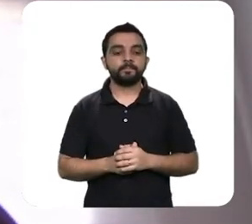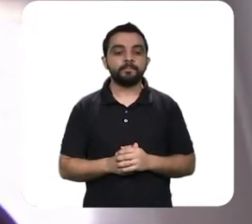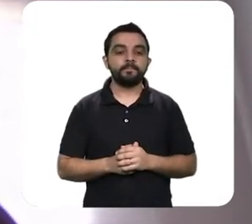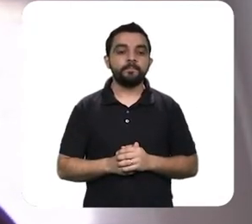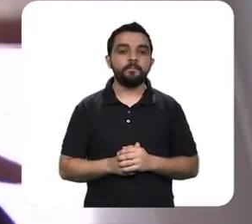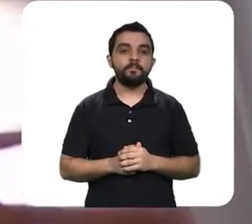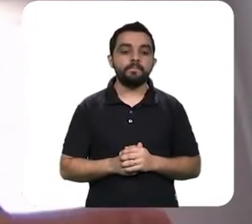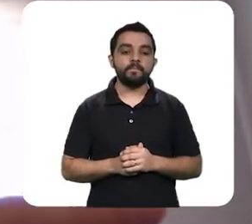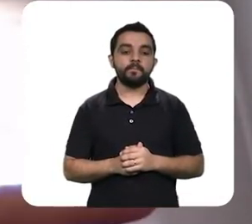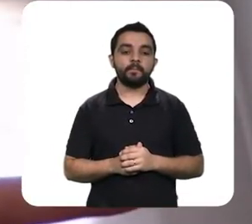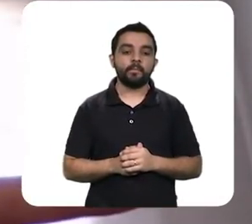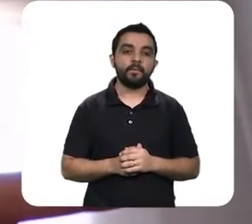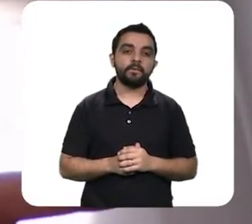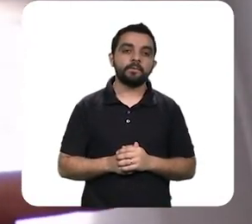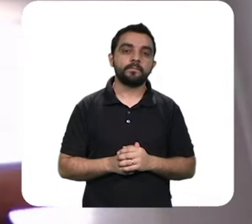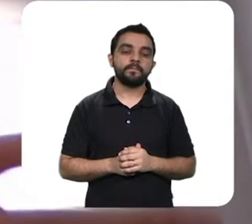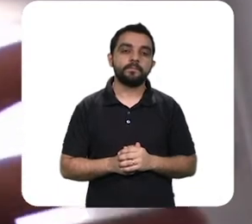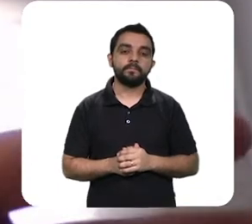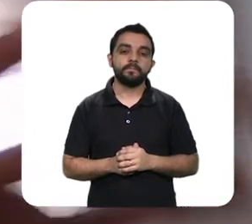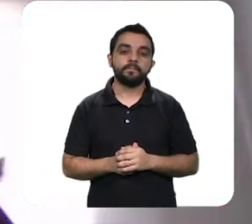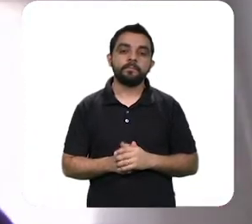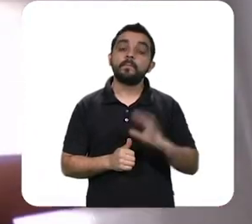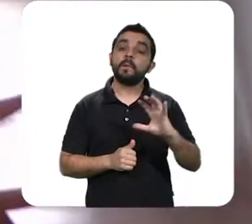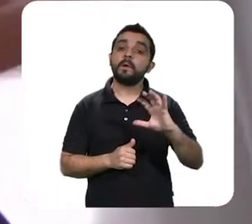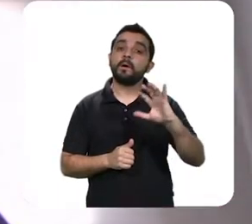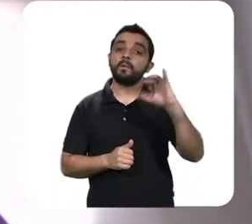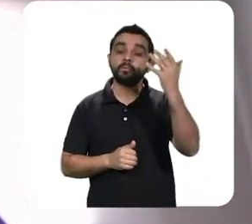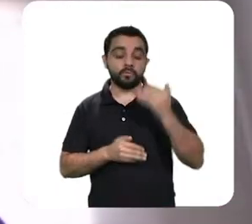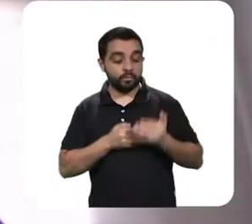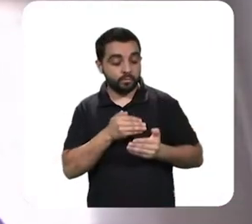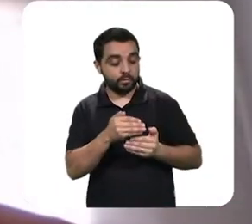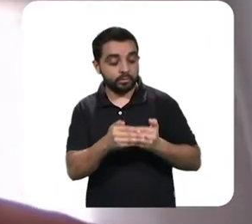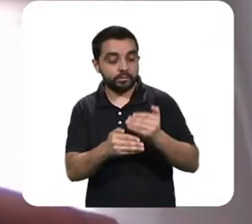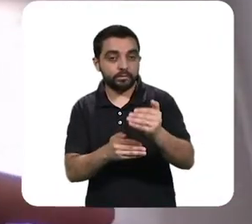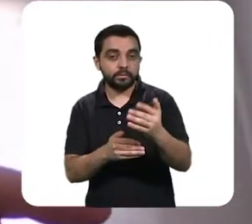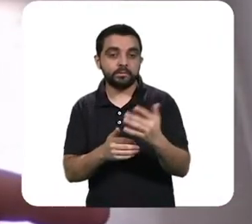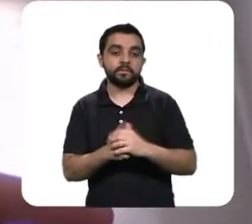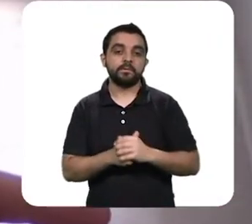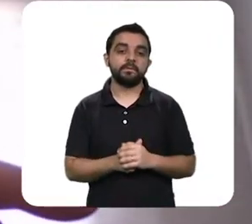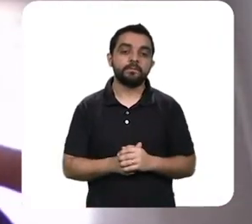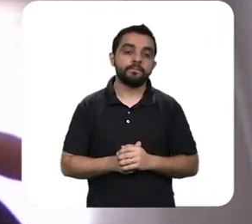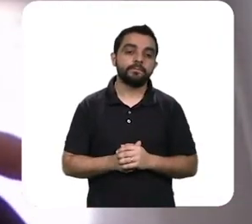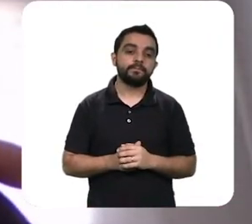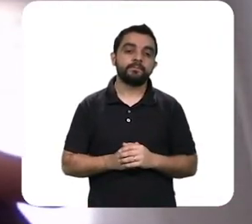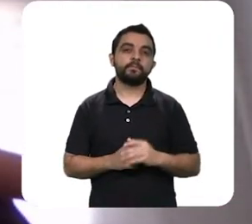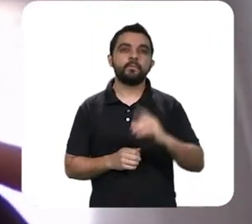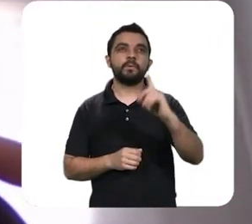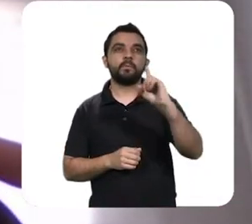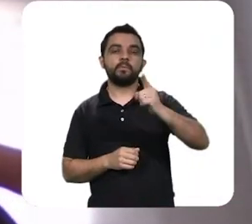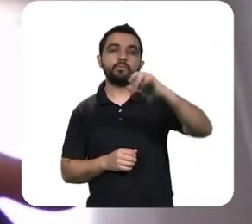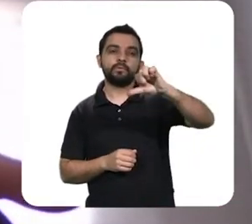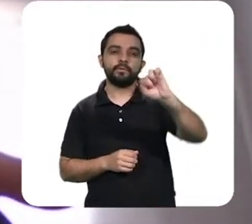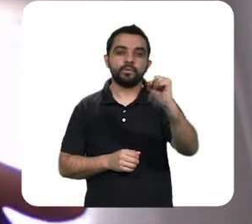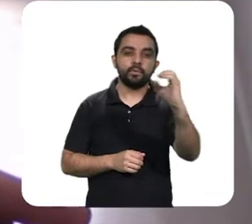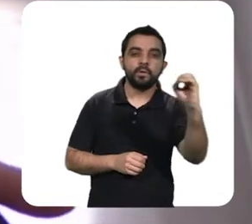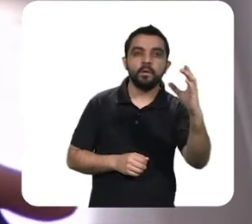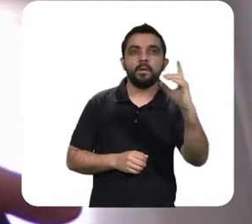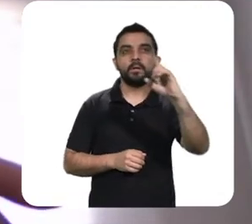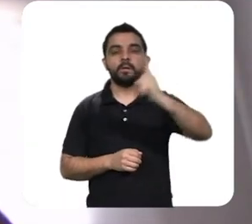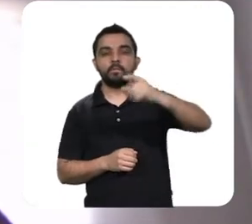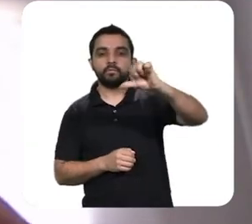a gente teve aí um processo que vem lá dos anos 80 e esse fica nos 90 de aumento da